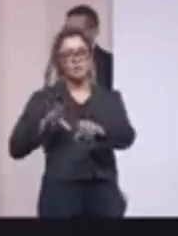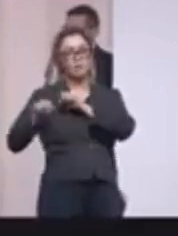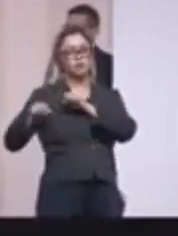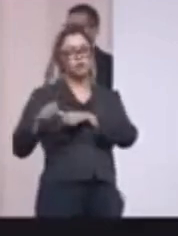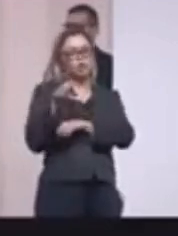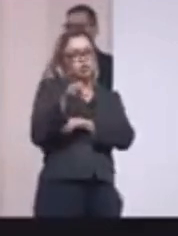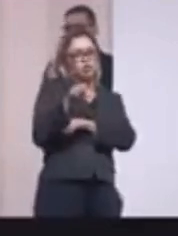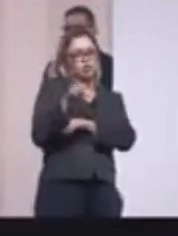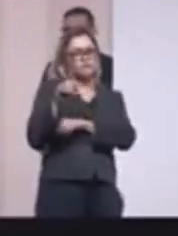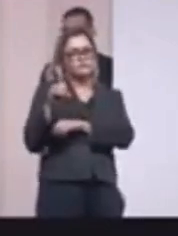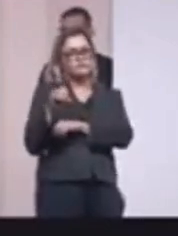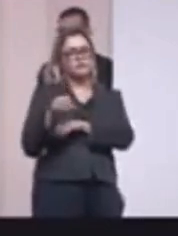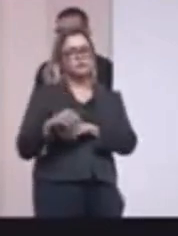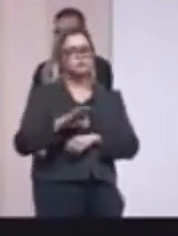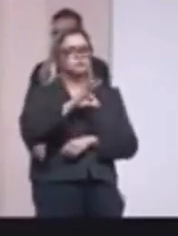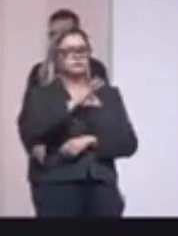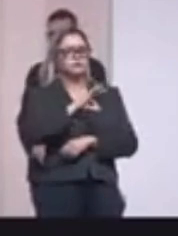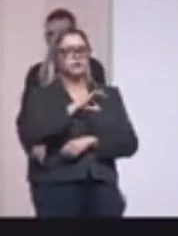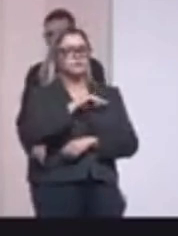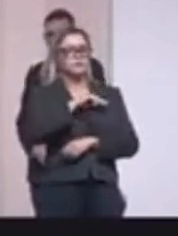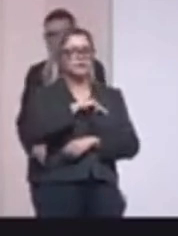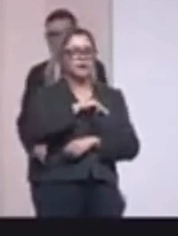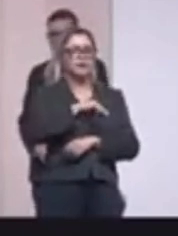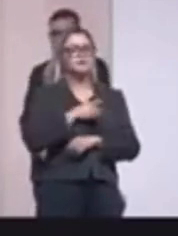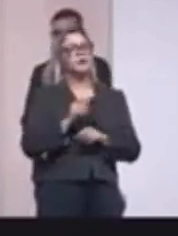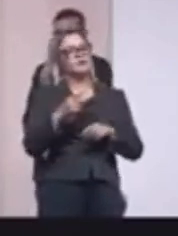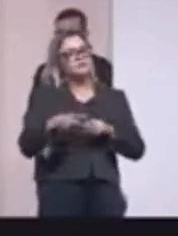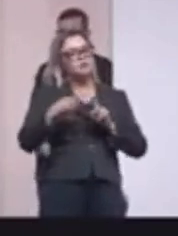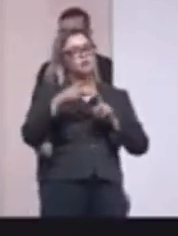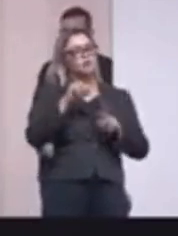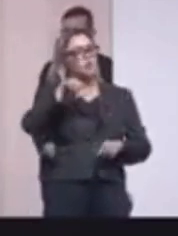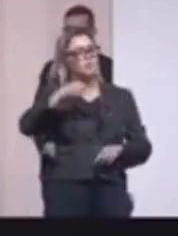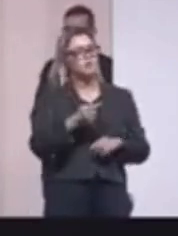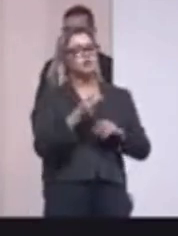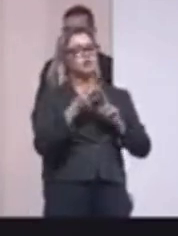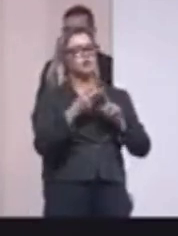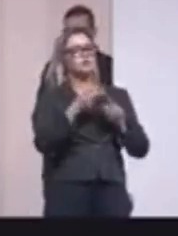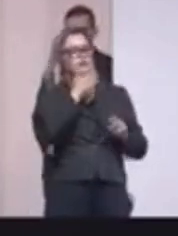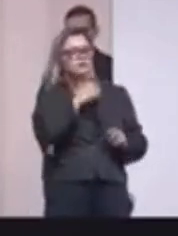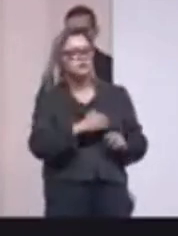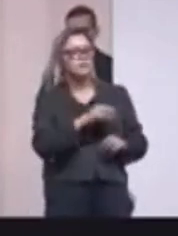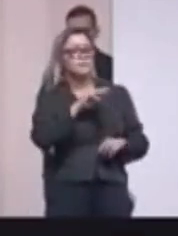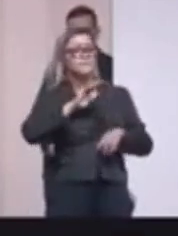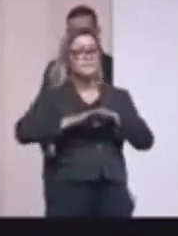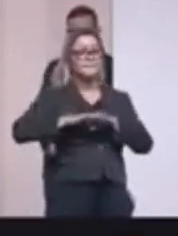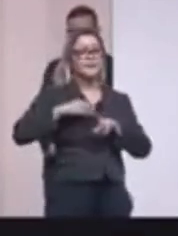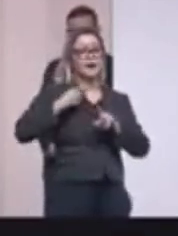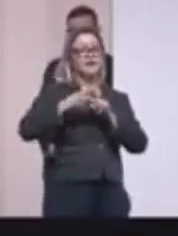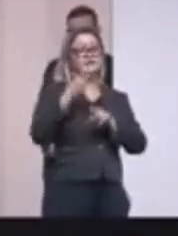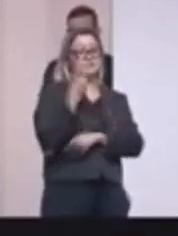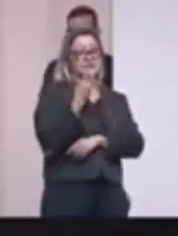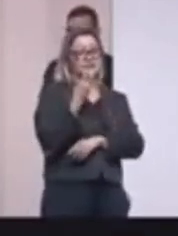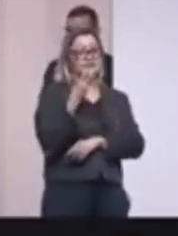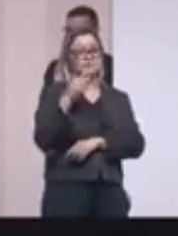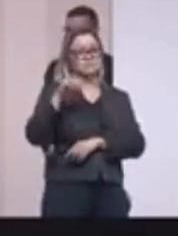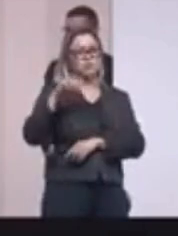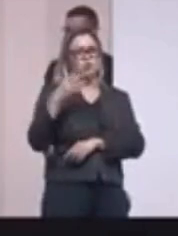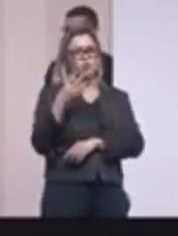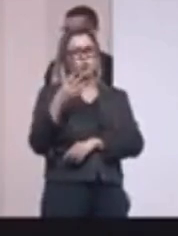quase 900 policiais militares, aí fizemos uma segunda com mil. Final do ano, a gente está formando mais 3.042.